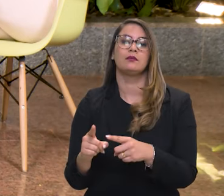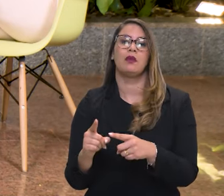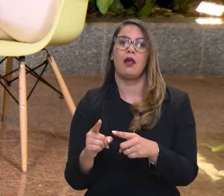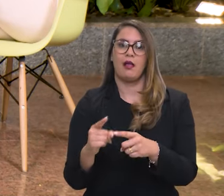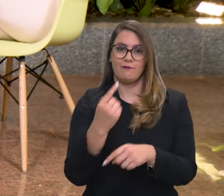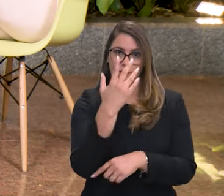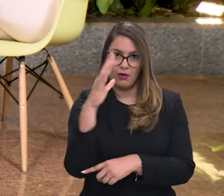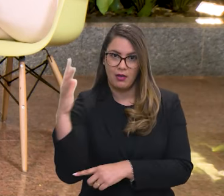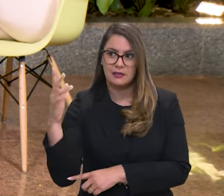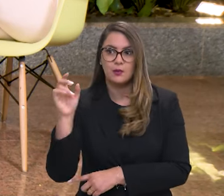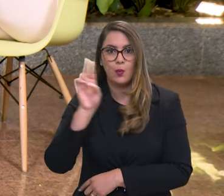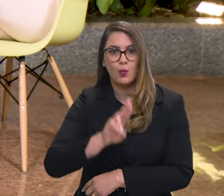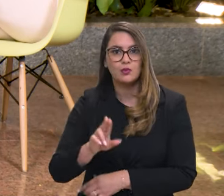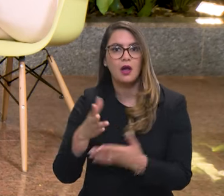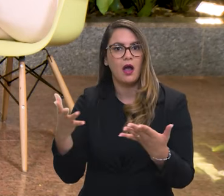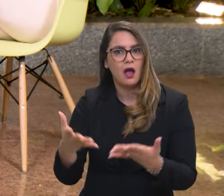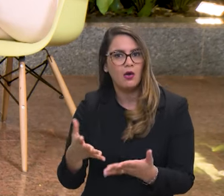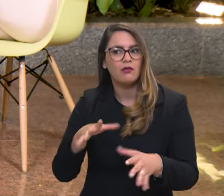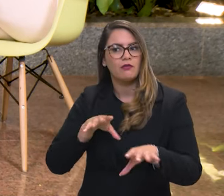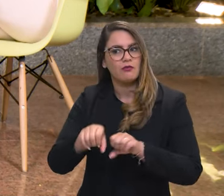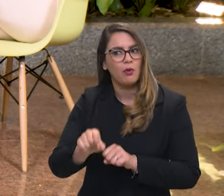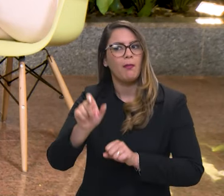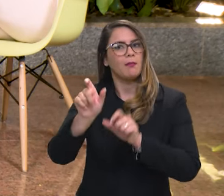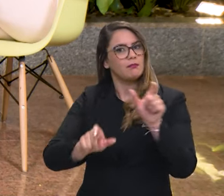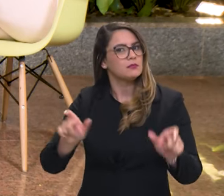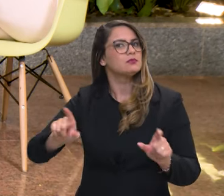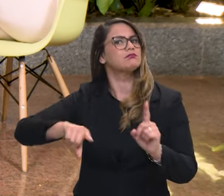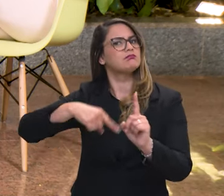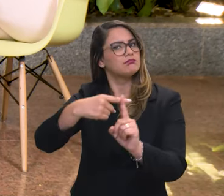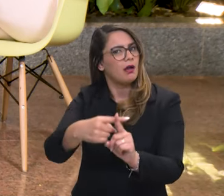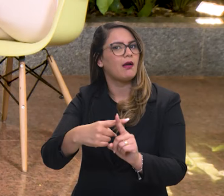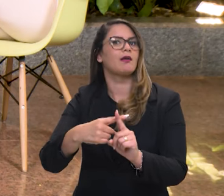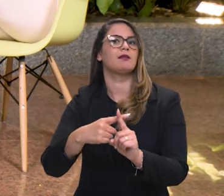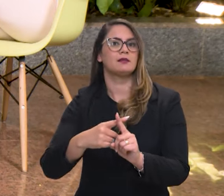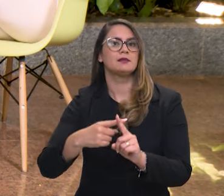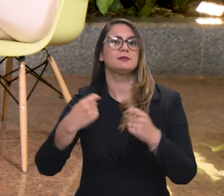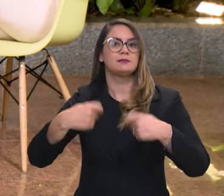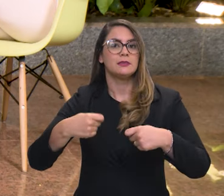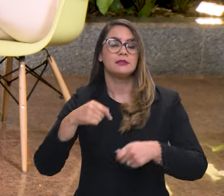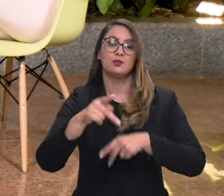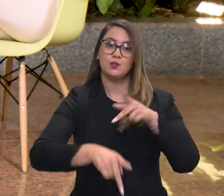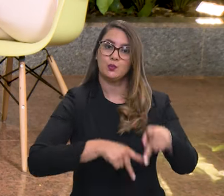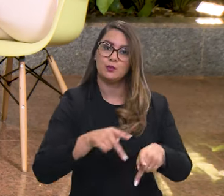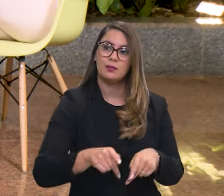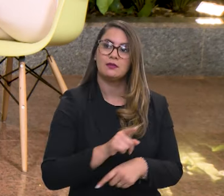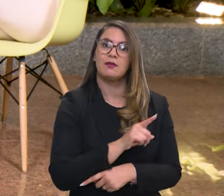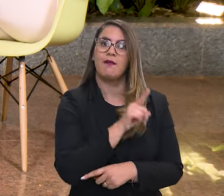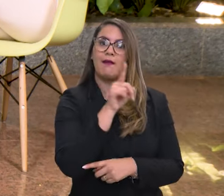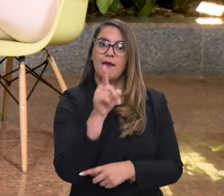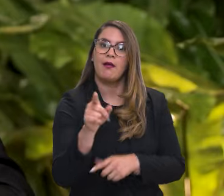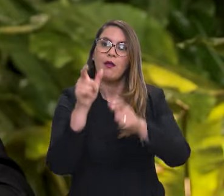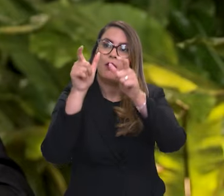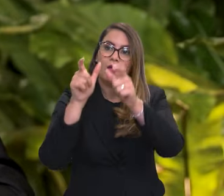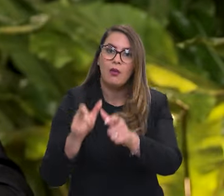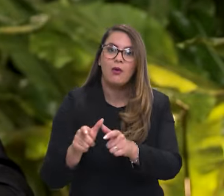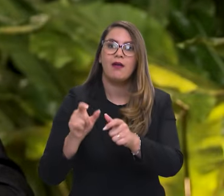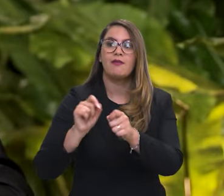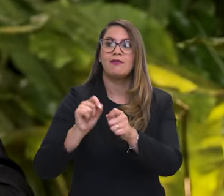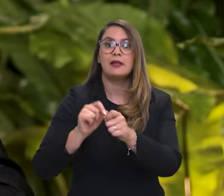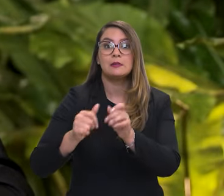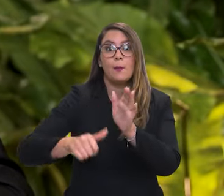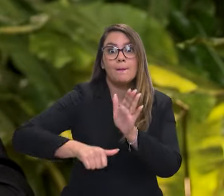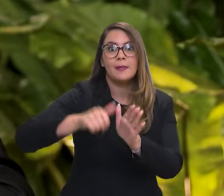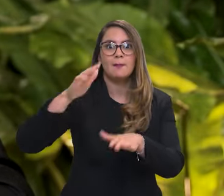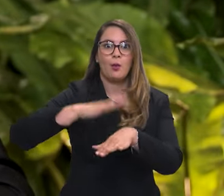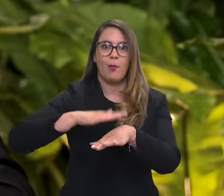capacitar mais gente. A gente precisa que a população que esteja lá no local faça o primeiro combate, faça o primeiro